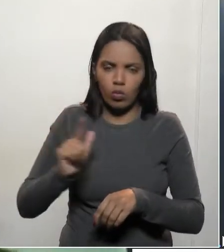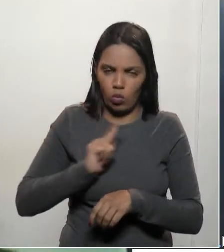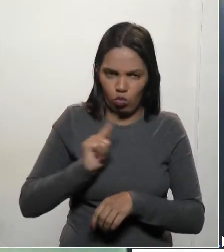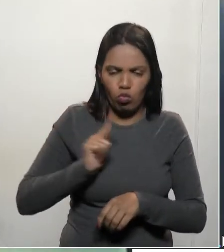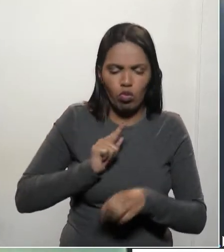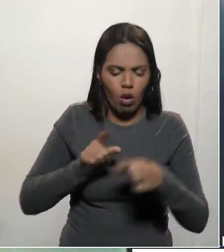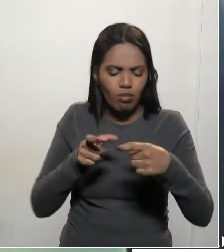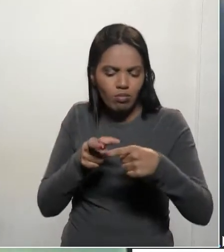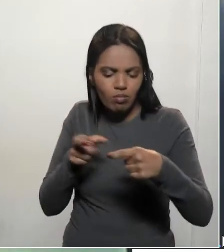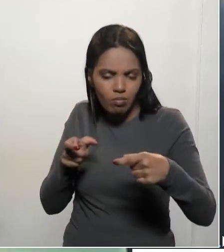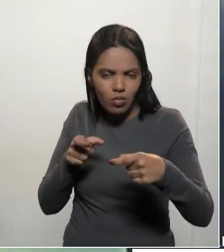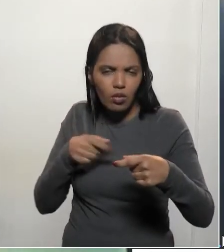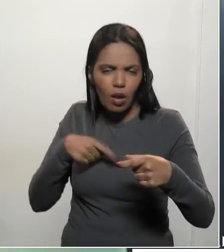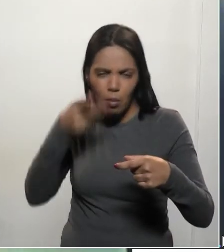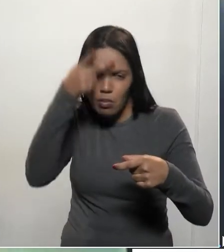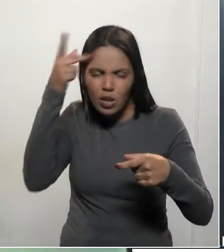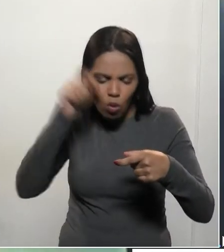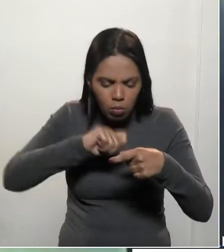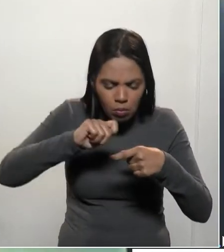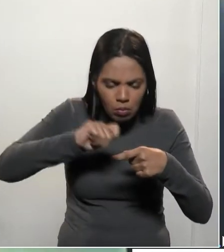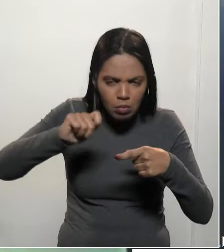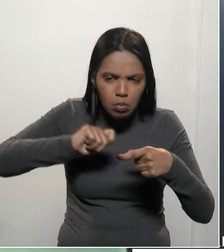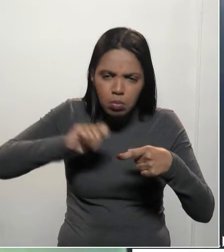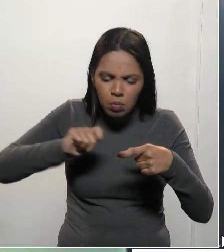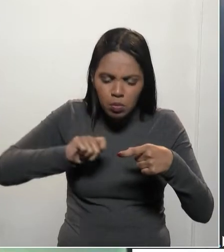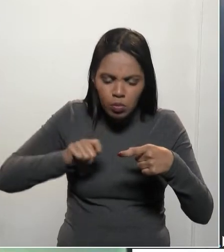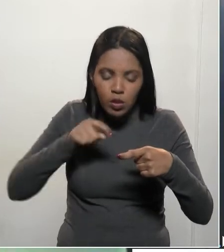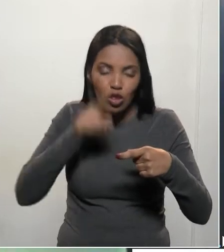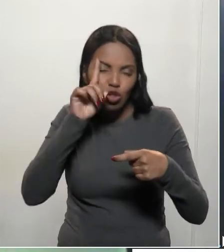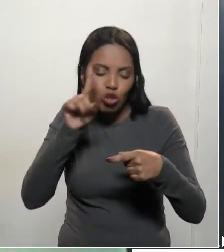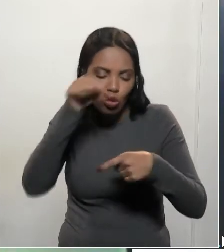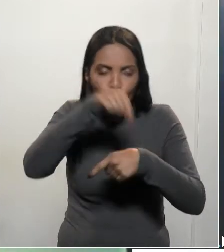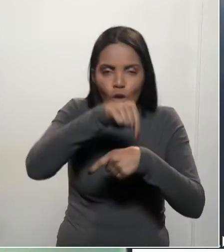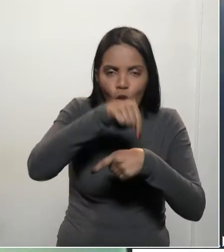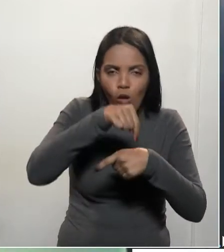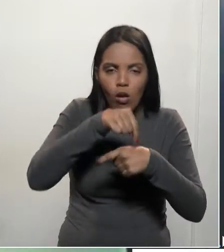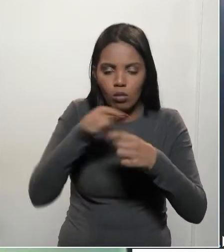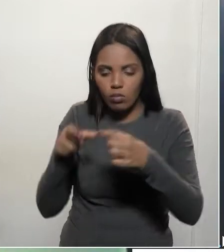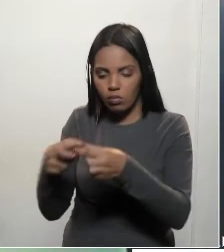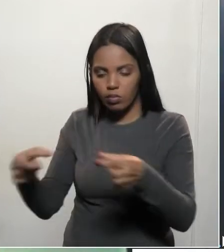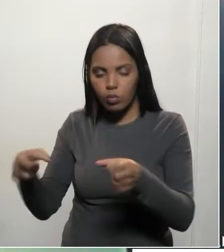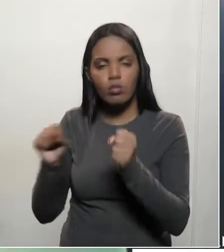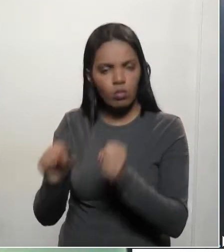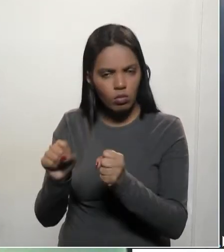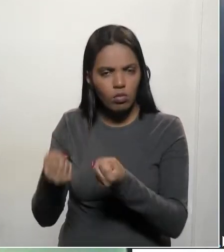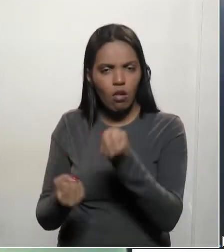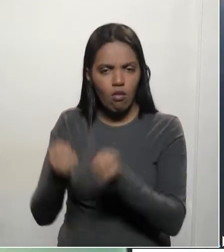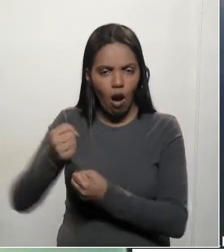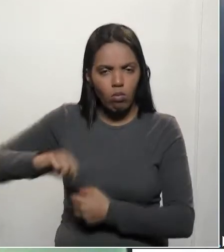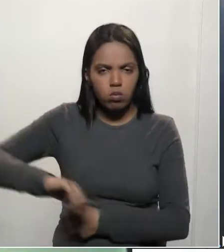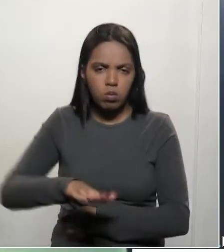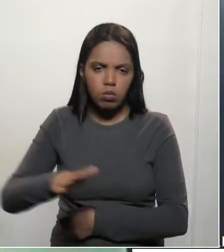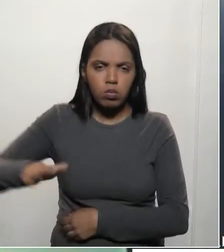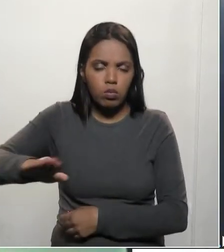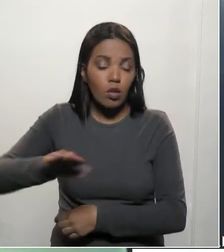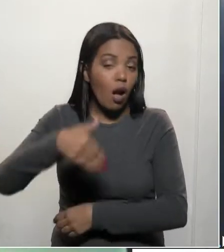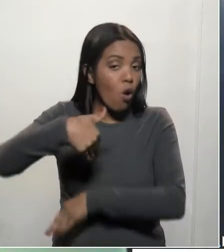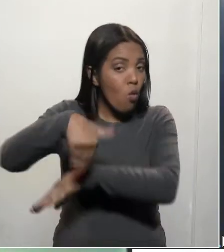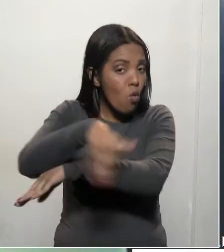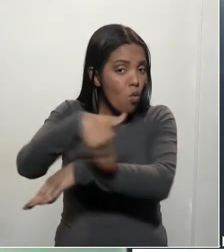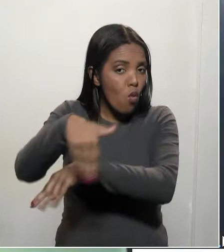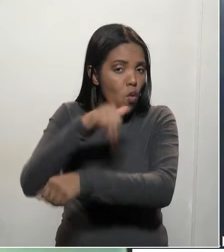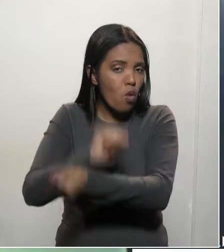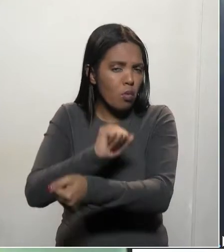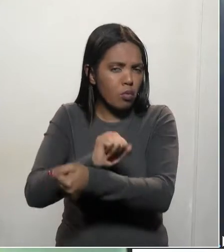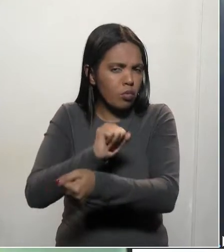que você colocava os dados e estacionava. Hoje foi implantado o app Zoom Estar Digital, que